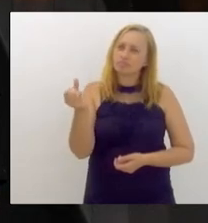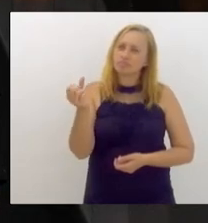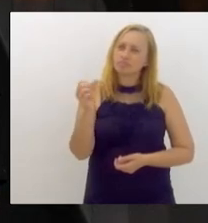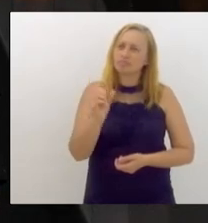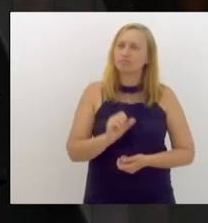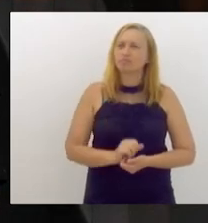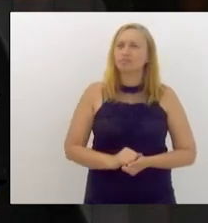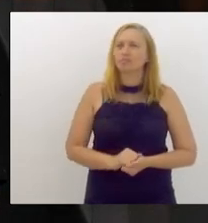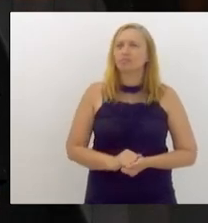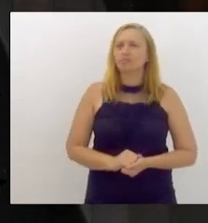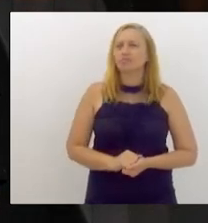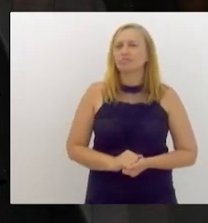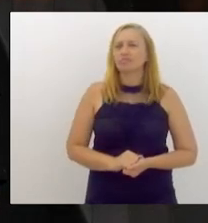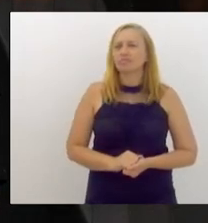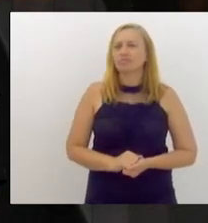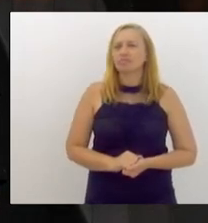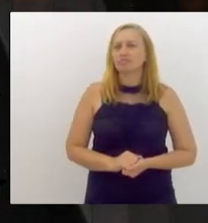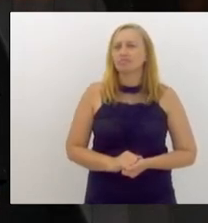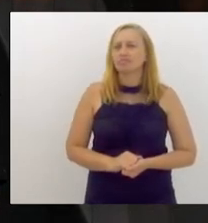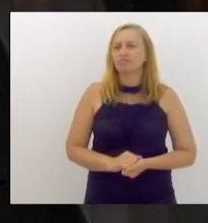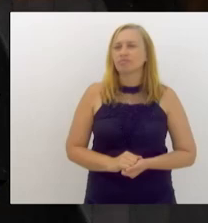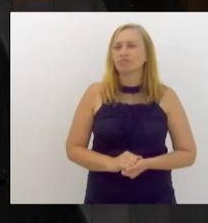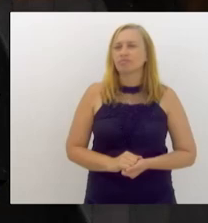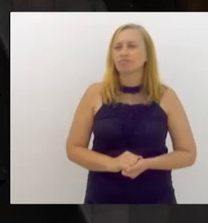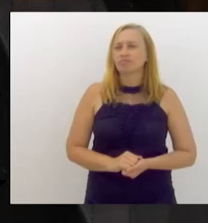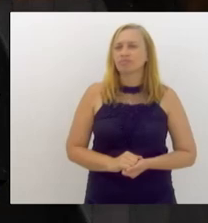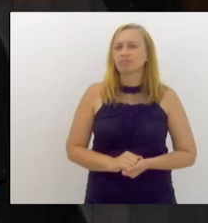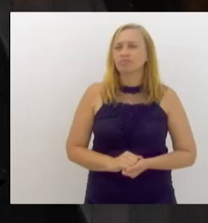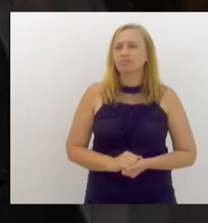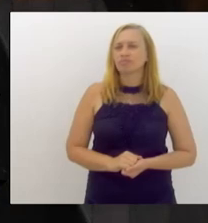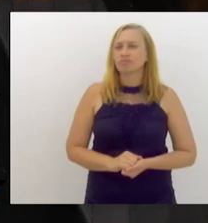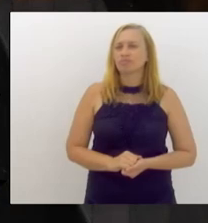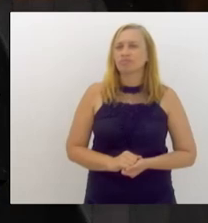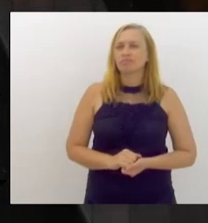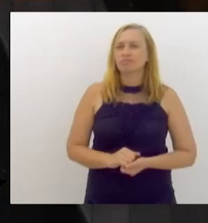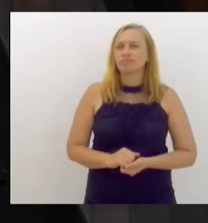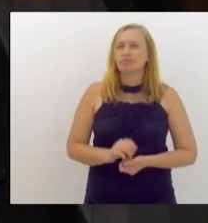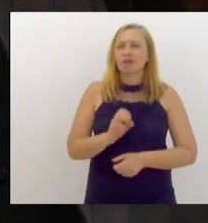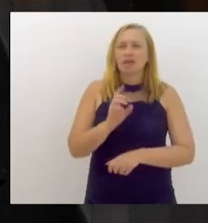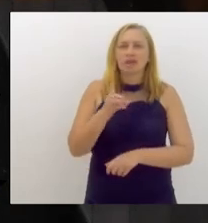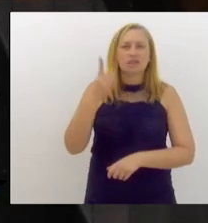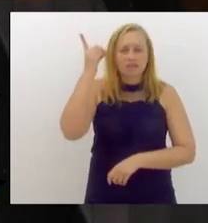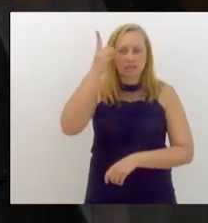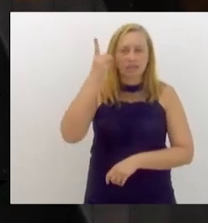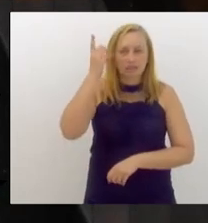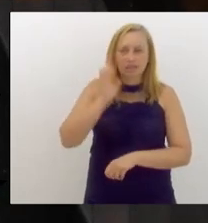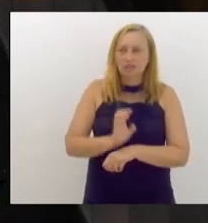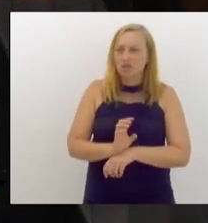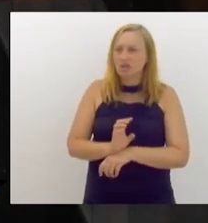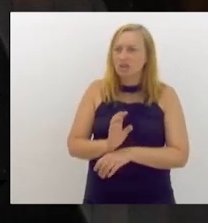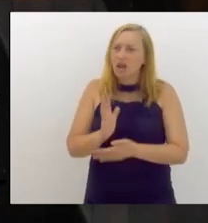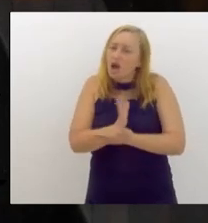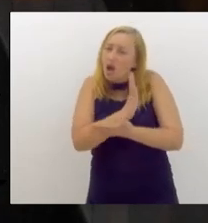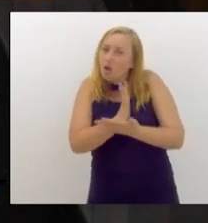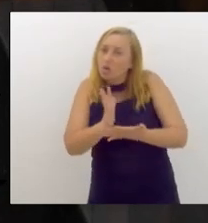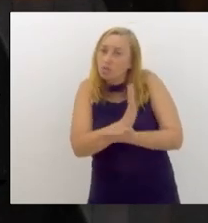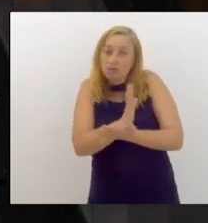1986, eu postulei uma legenda para deputado estadual, talvez alguns aqui nem nascidos,